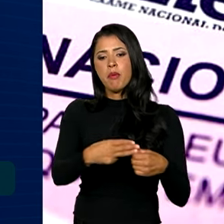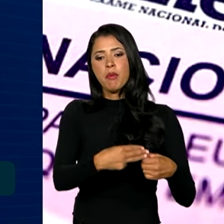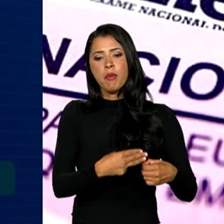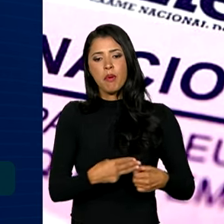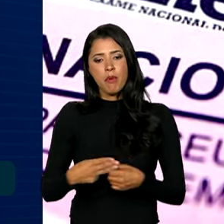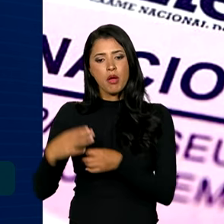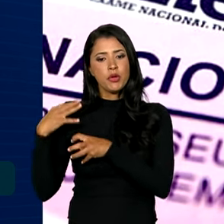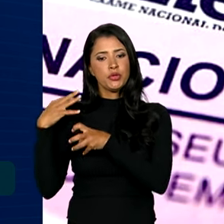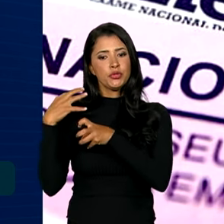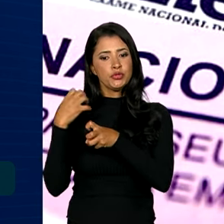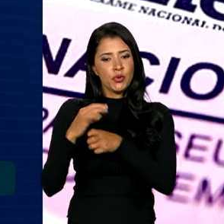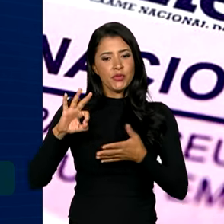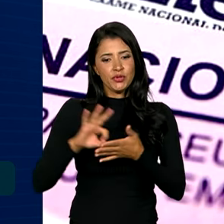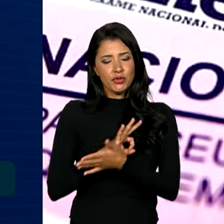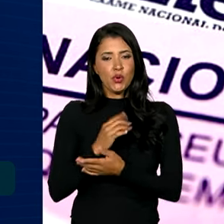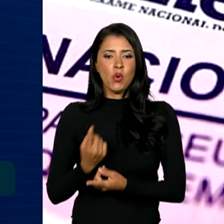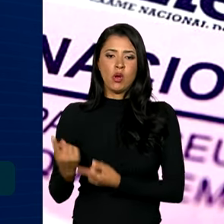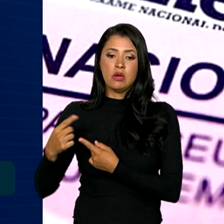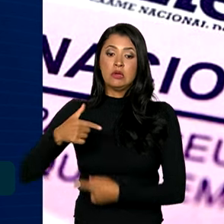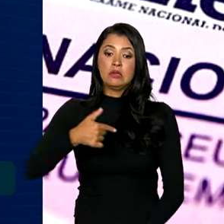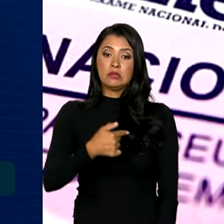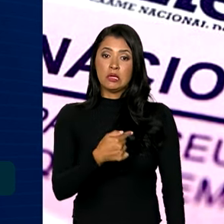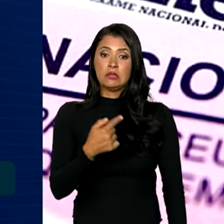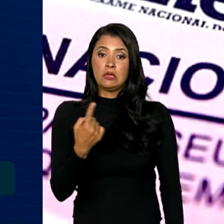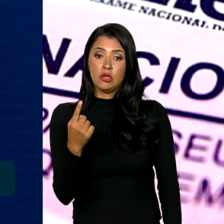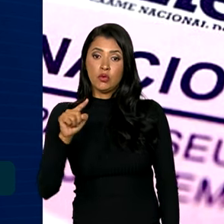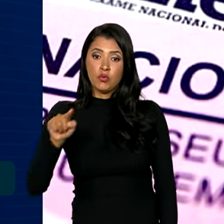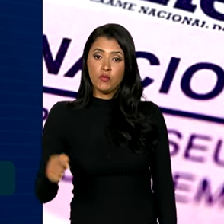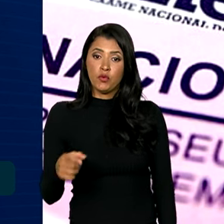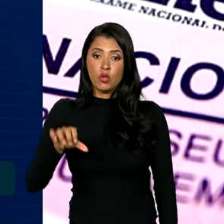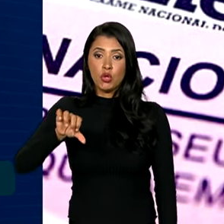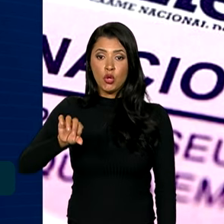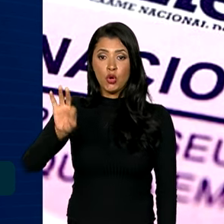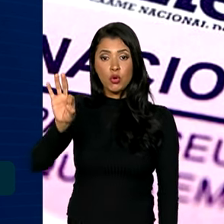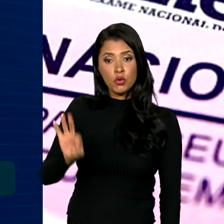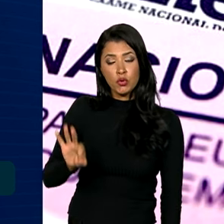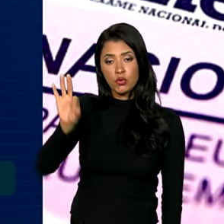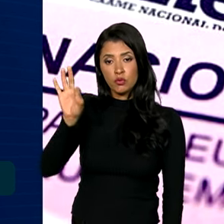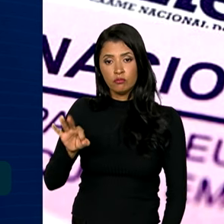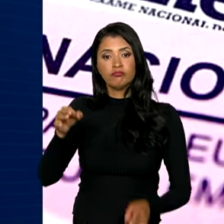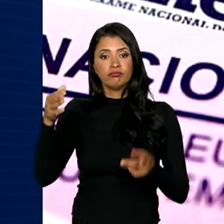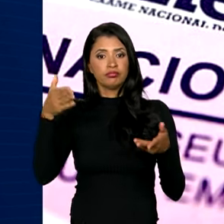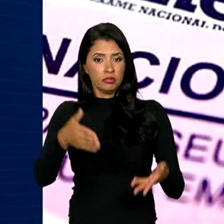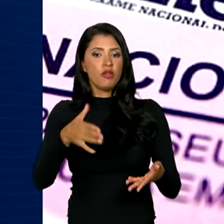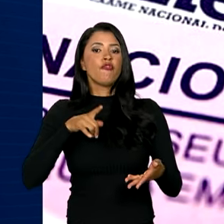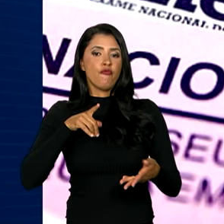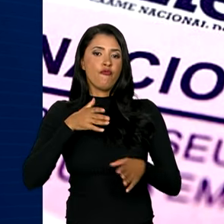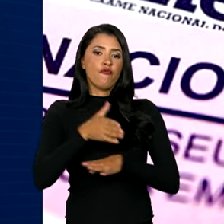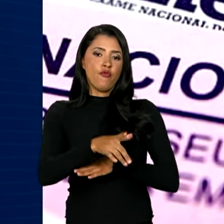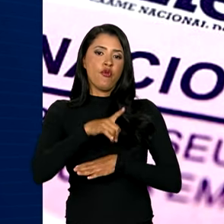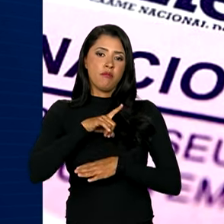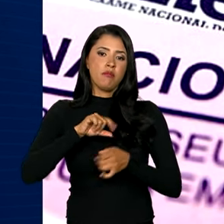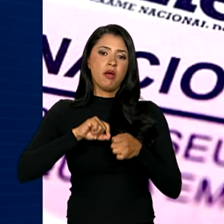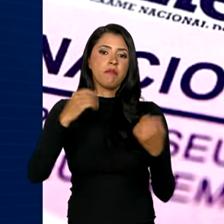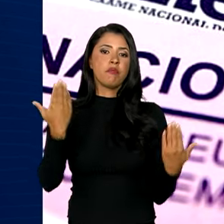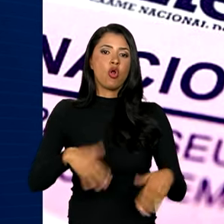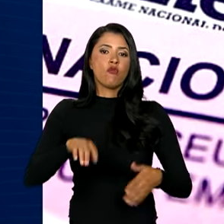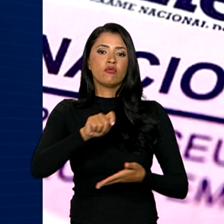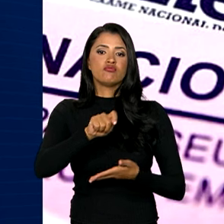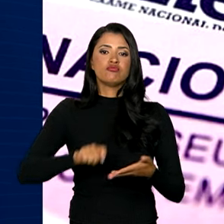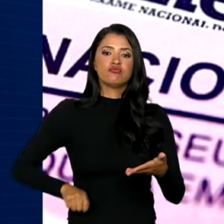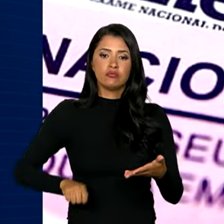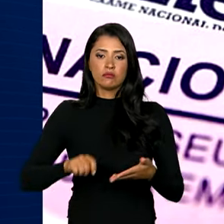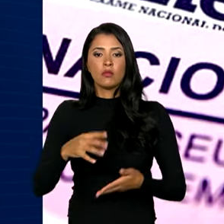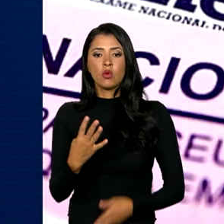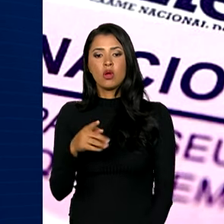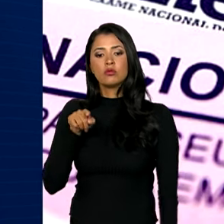Do total de inscritos, 71,9% compareceram para fazer o teste. 4